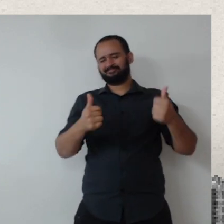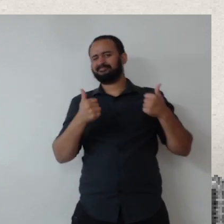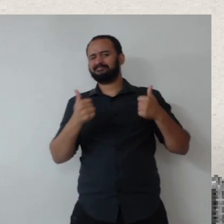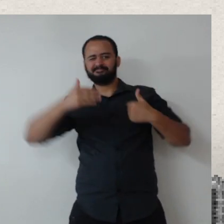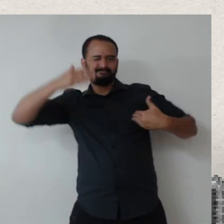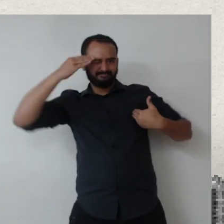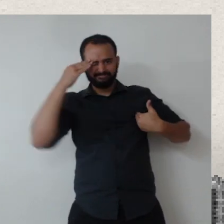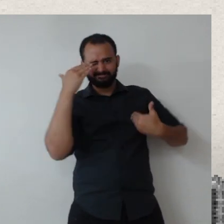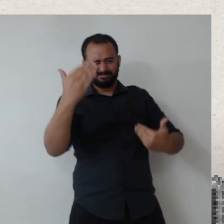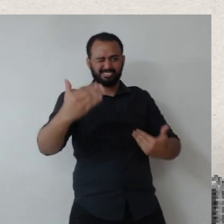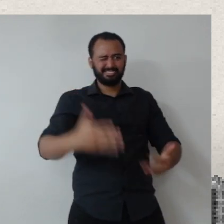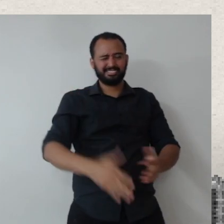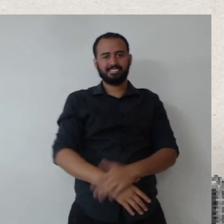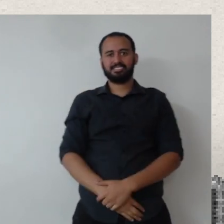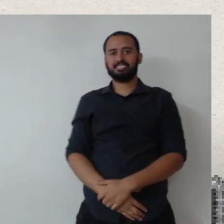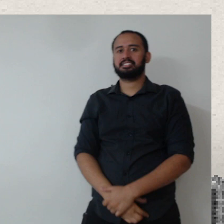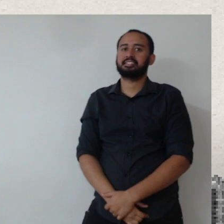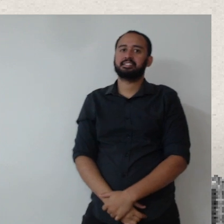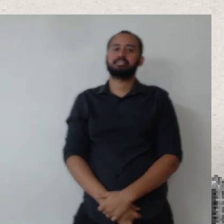Obrigada. Obrigada.